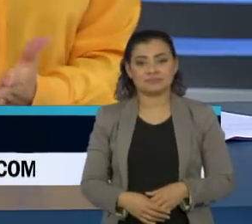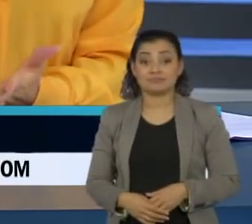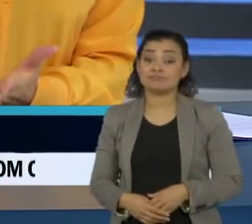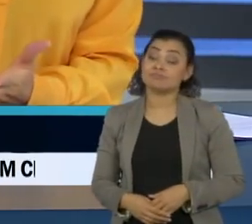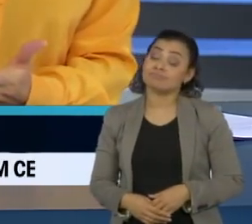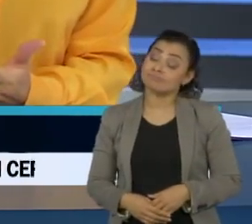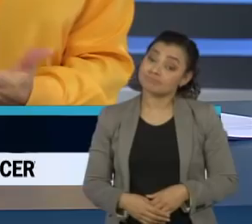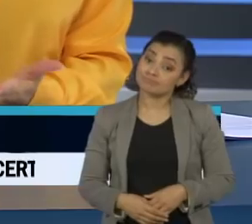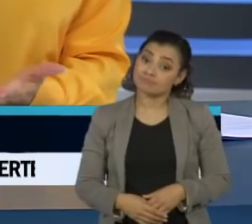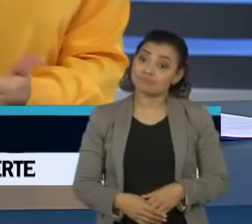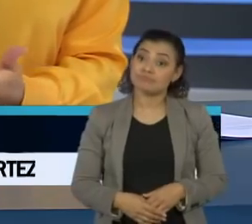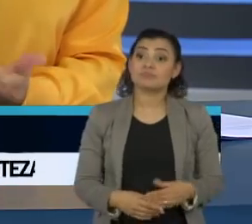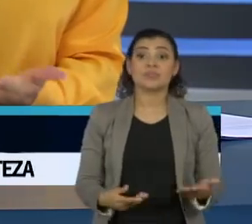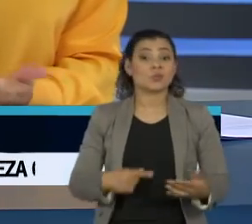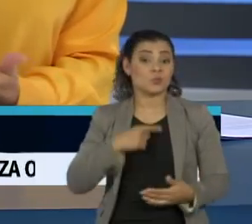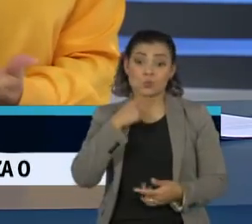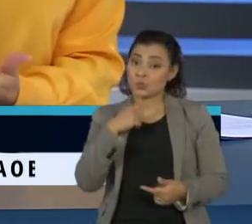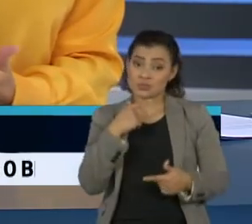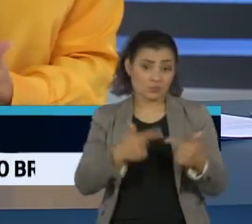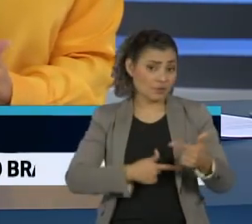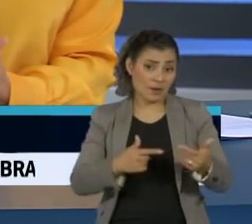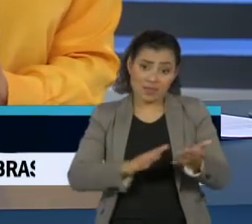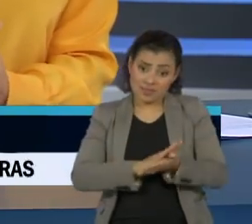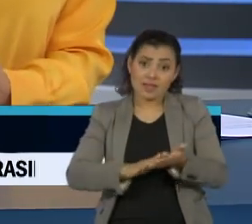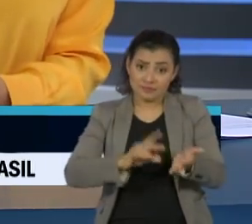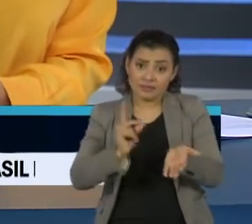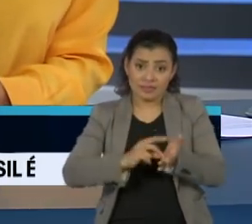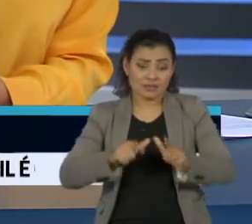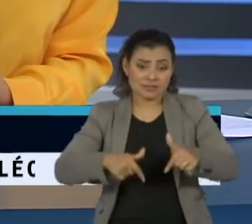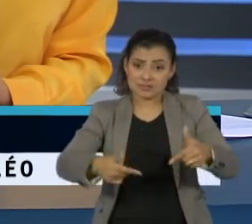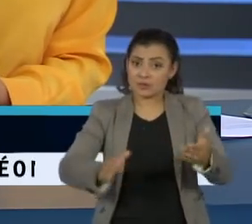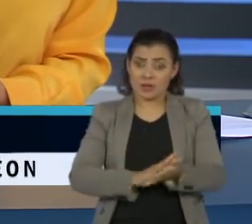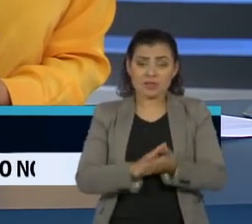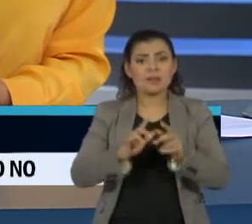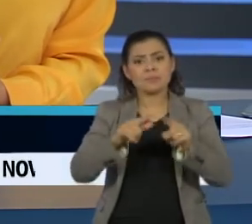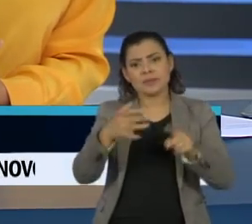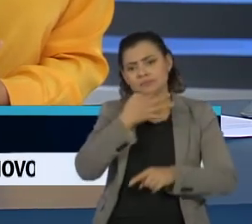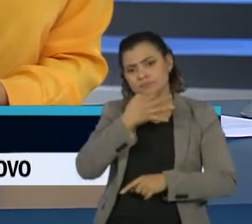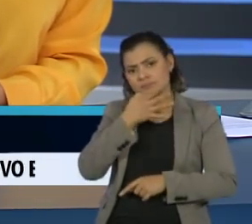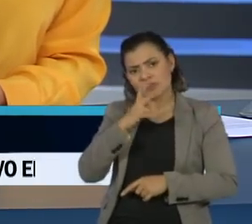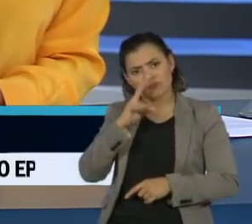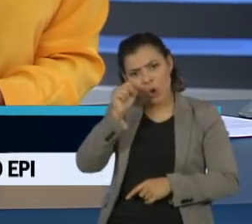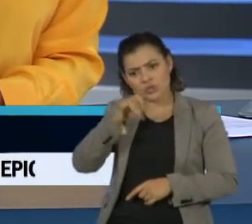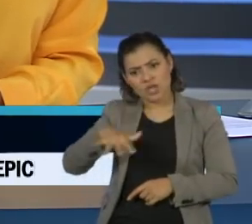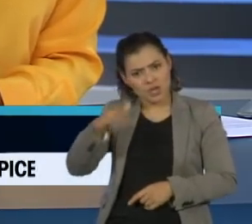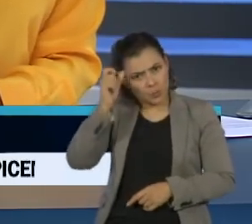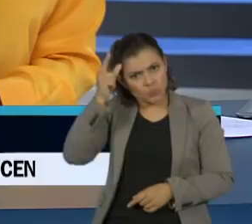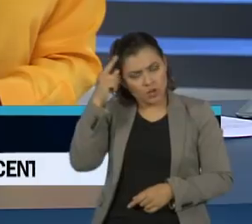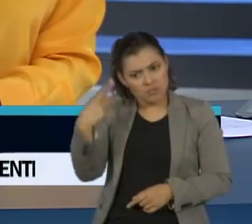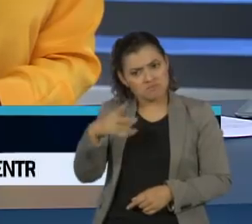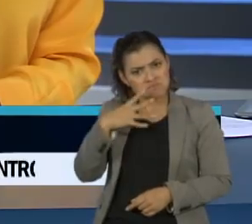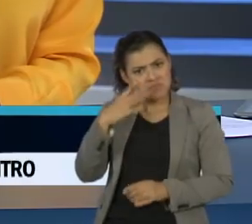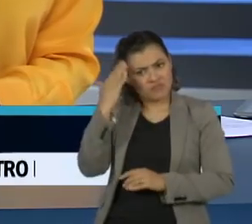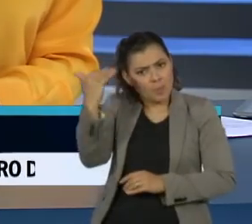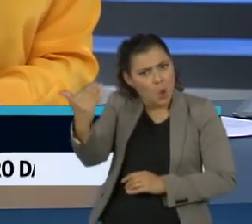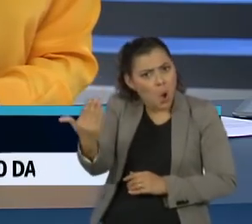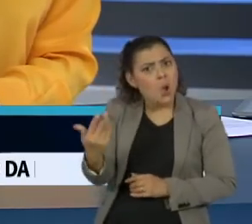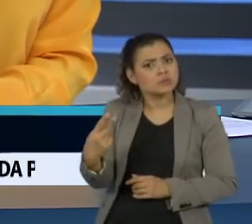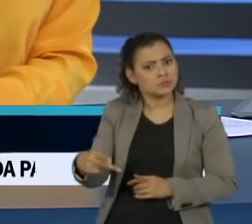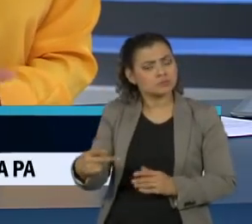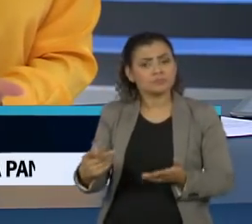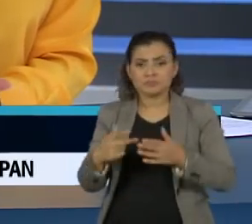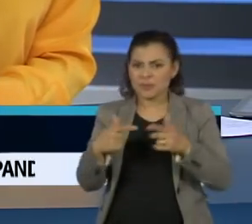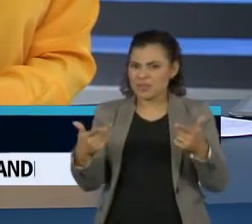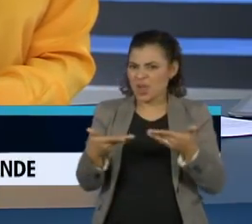Mesmo sem ter conseguido trabalhar, que realmente não conseguiu trabalhar, a Regina Duarte era um nome forte na área cultural. Ela, evidentemente, sai